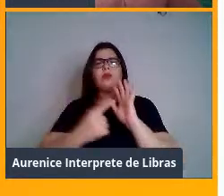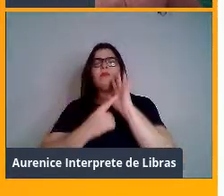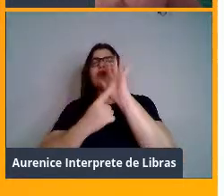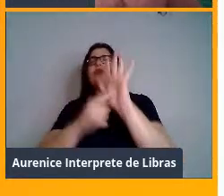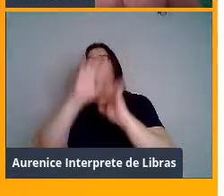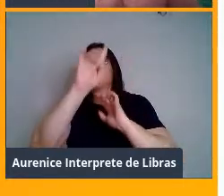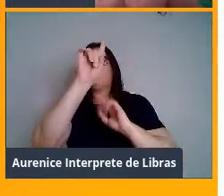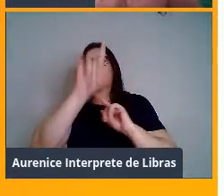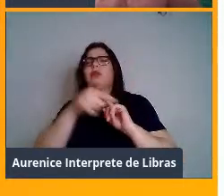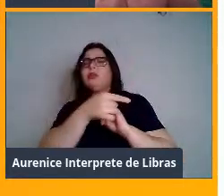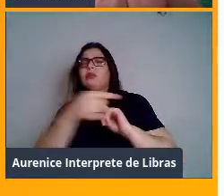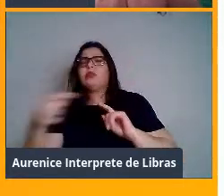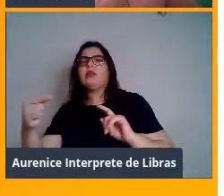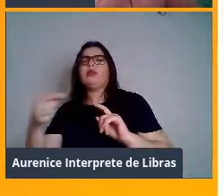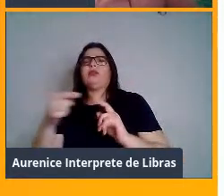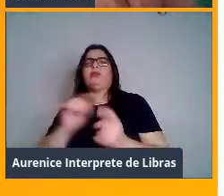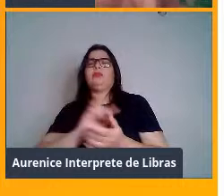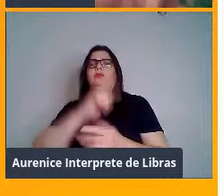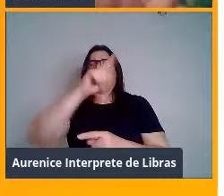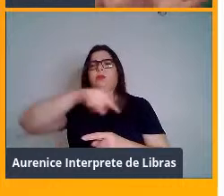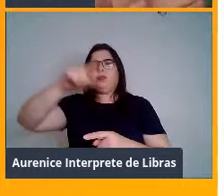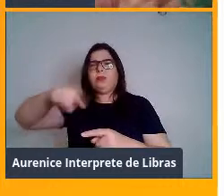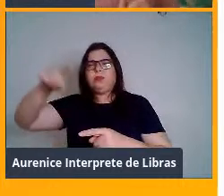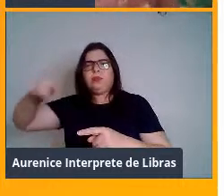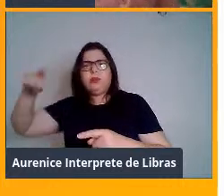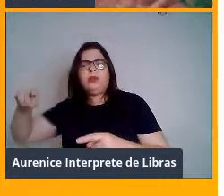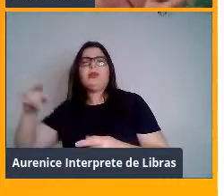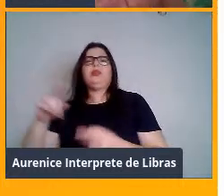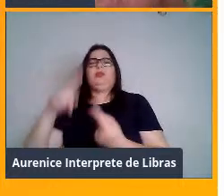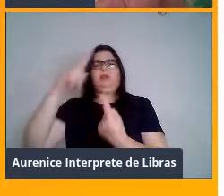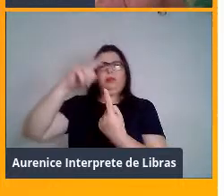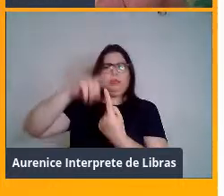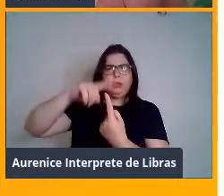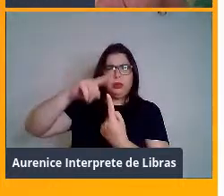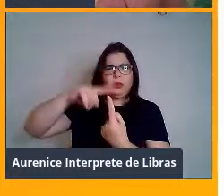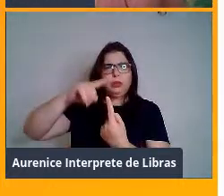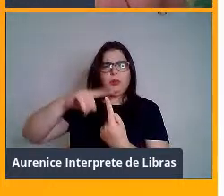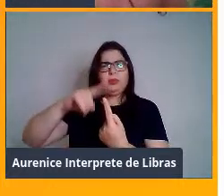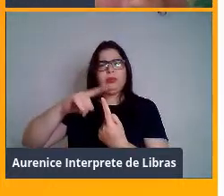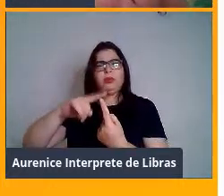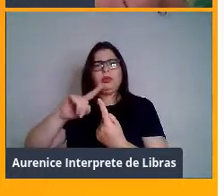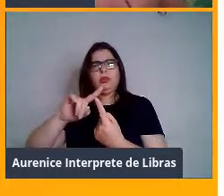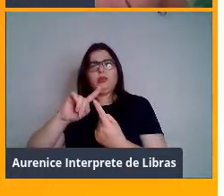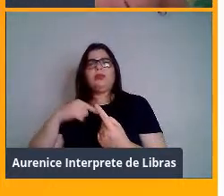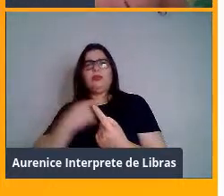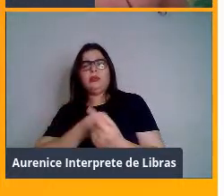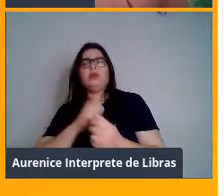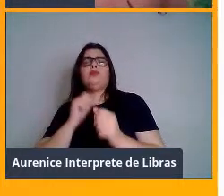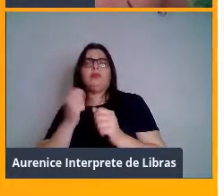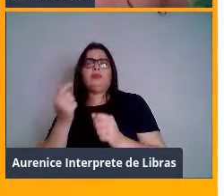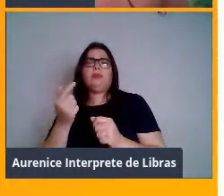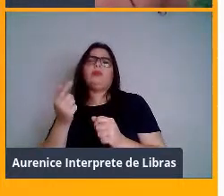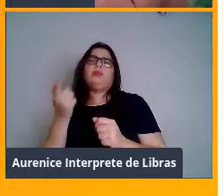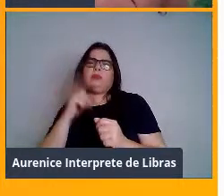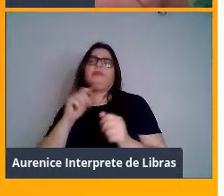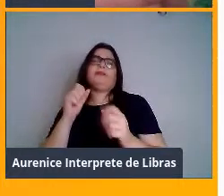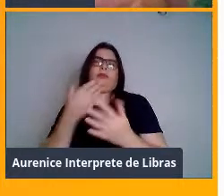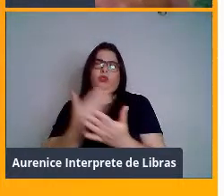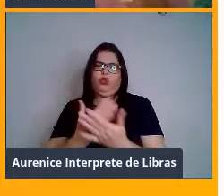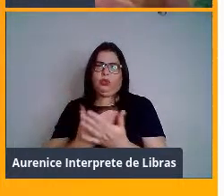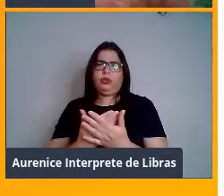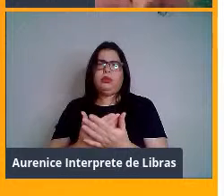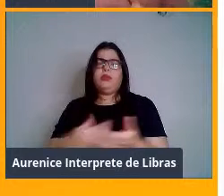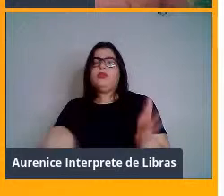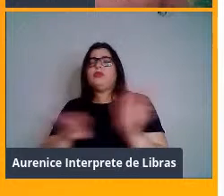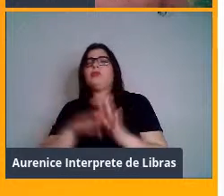padrões de balanceio em diferentes espécies, esse é um tipo de mecanismo que a gente pode estudar. Quando cheguei aqui na Uferza, a gente